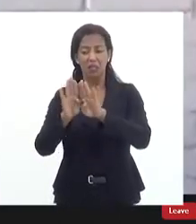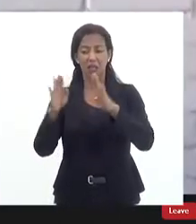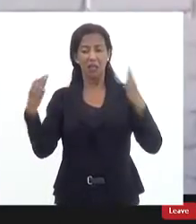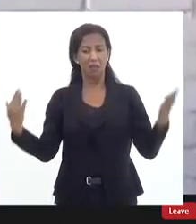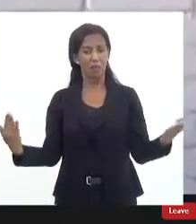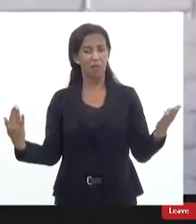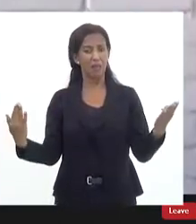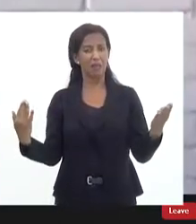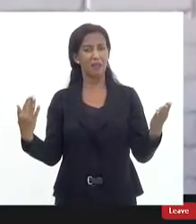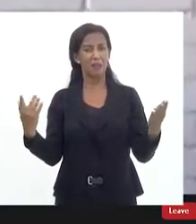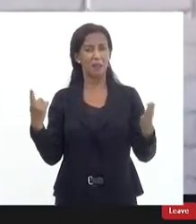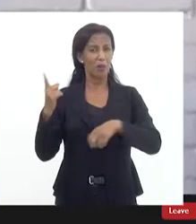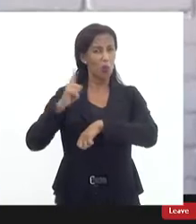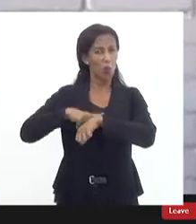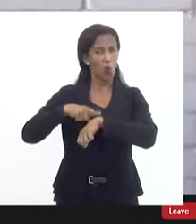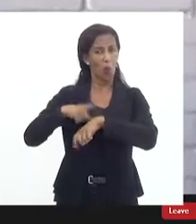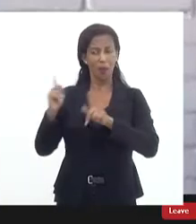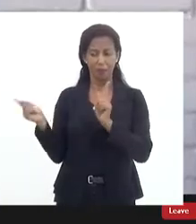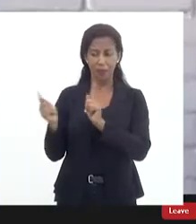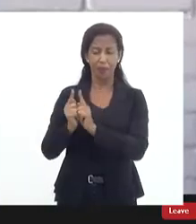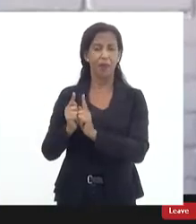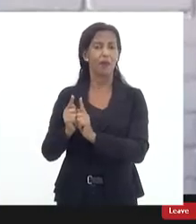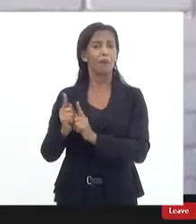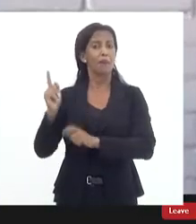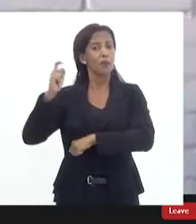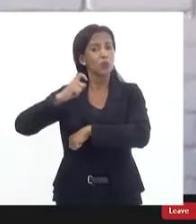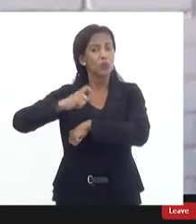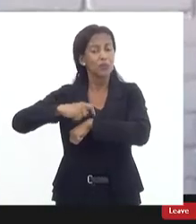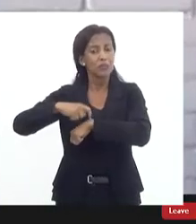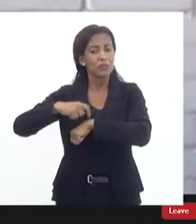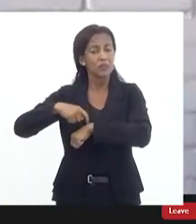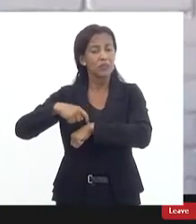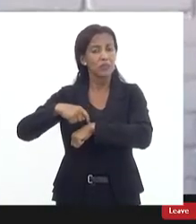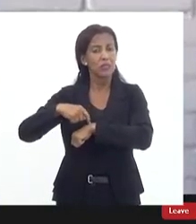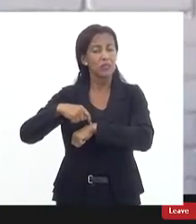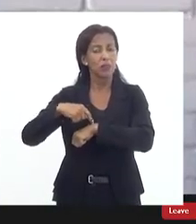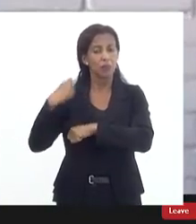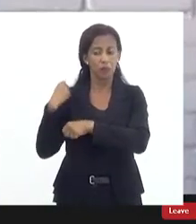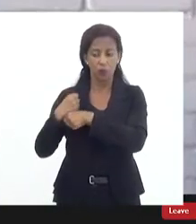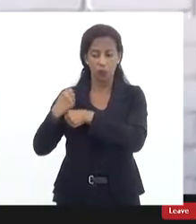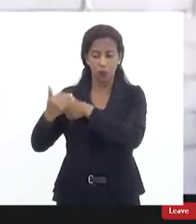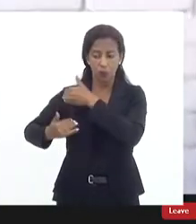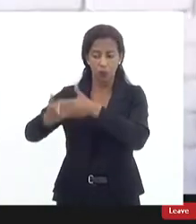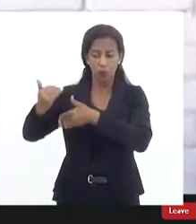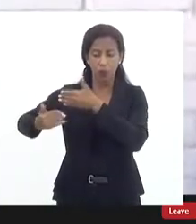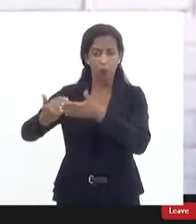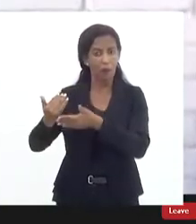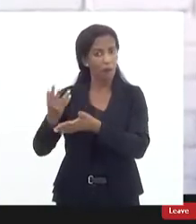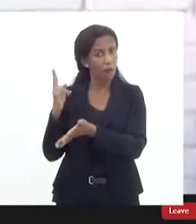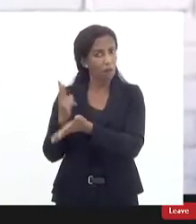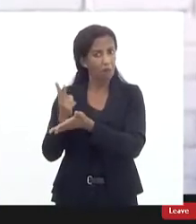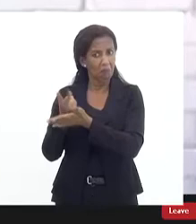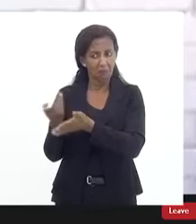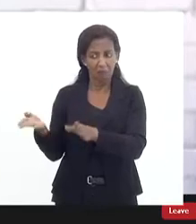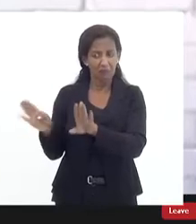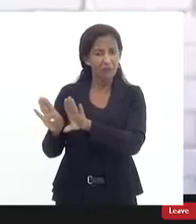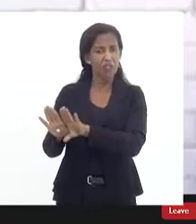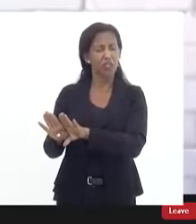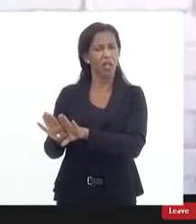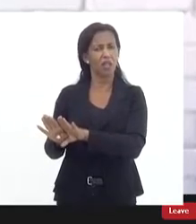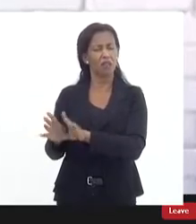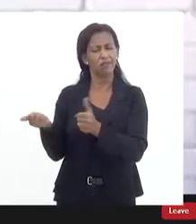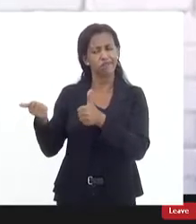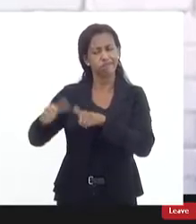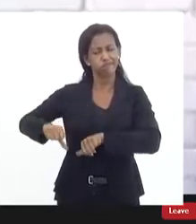muitas restrições de horário mas a maior parte do tempo nesses últimos anos ela se encontrou fechada e a